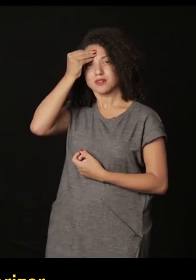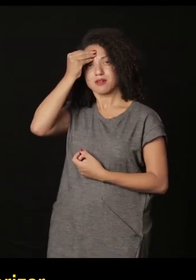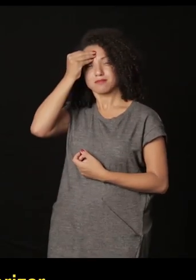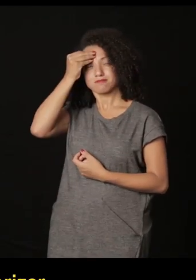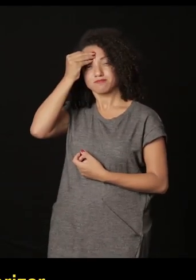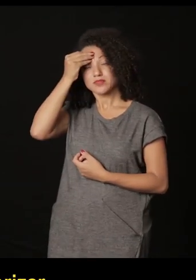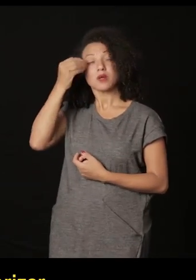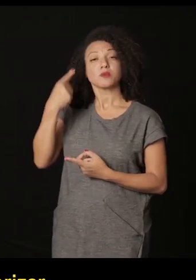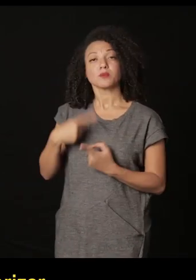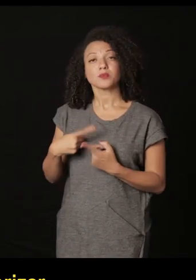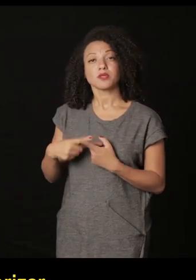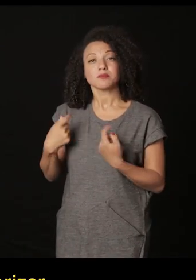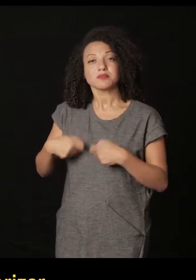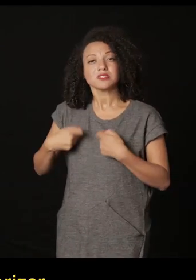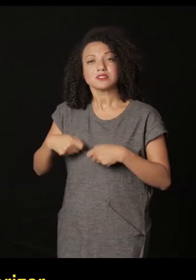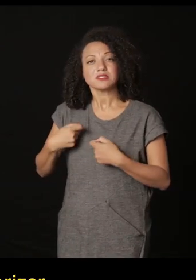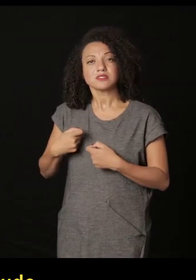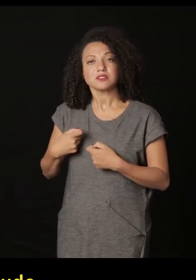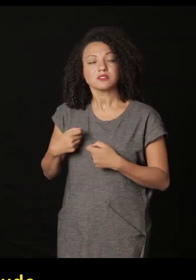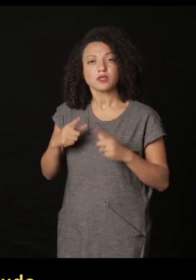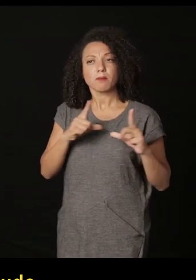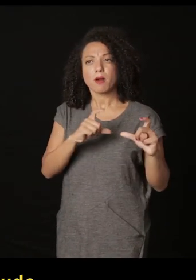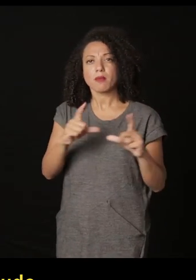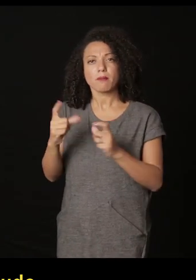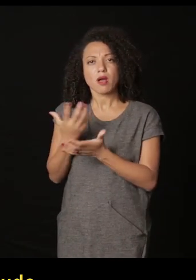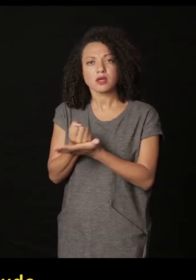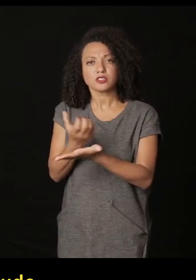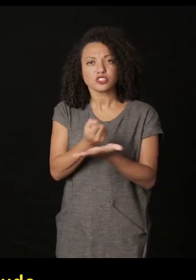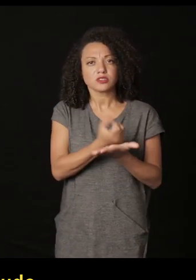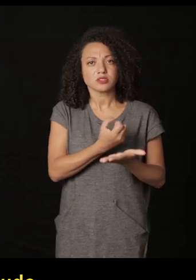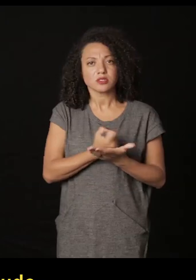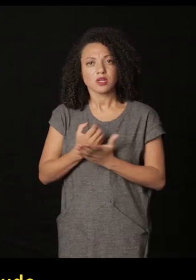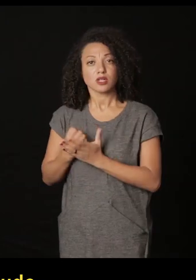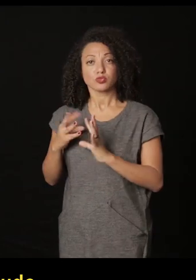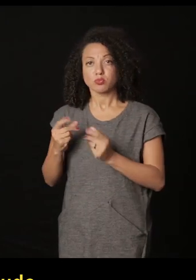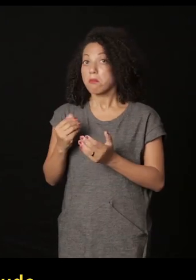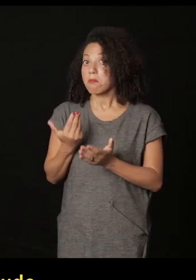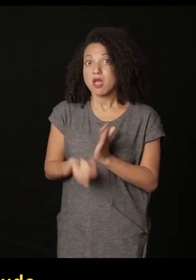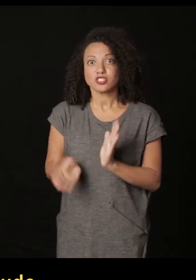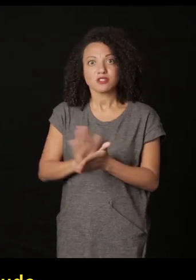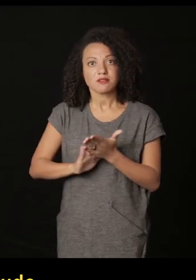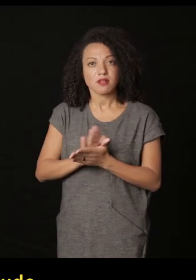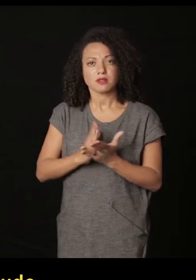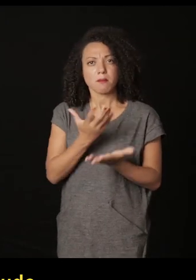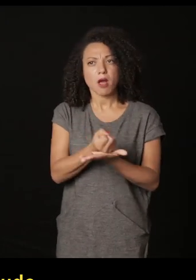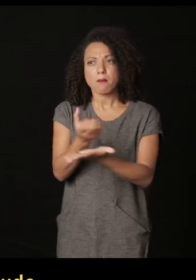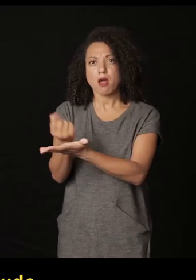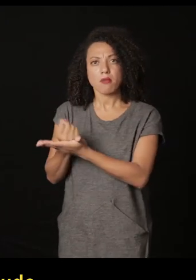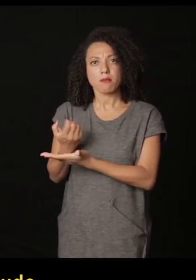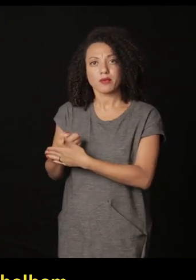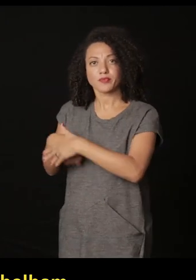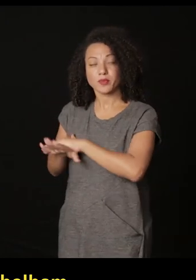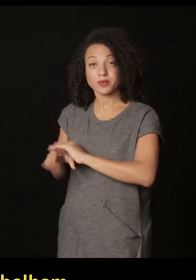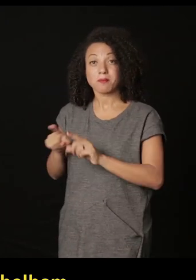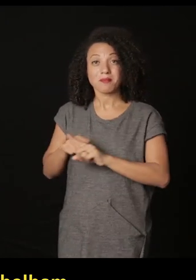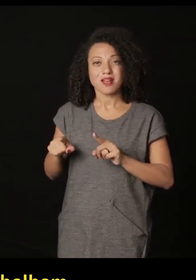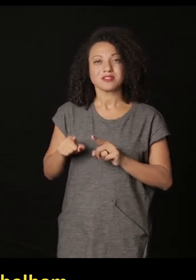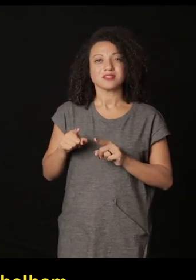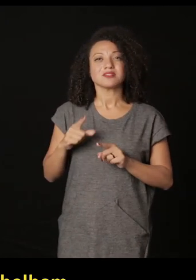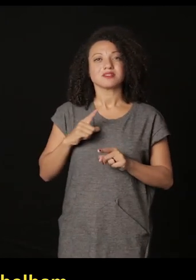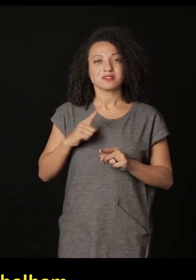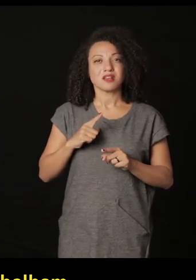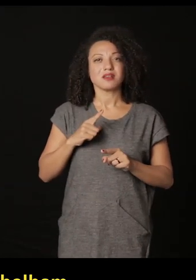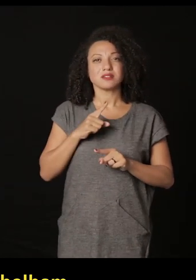lembrar memorizar e monumentalizar na necessidade de registrar tudo sem resto sem perda mas a